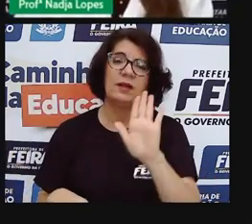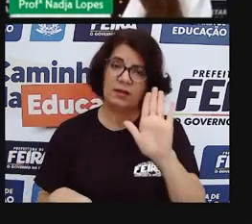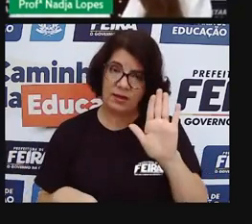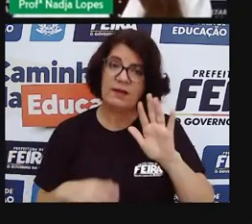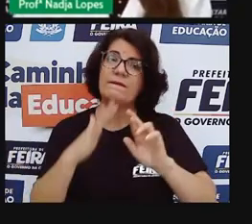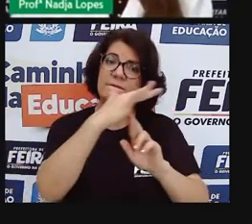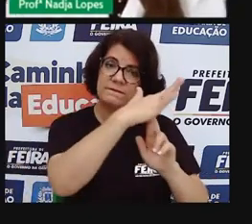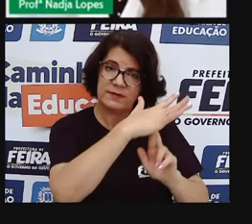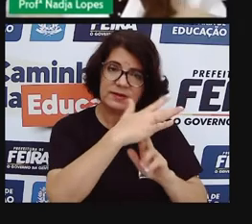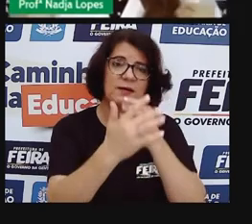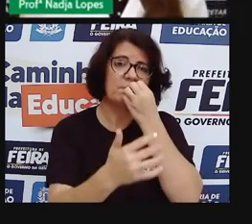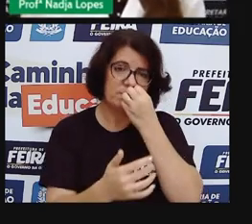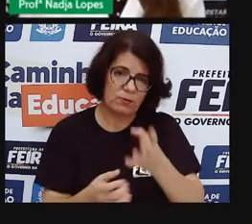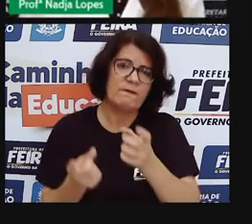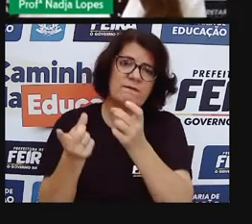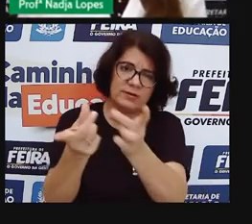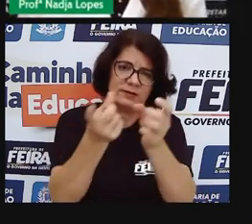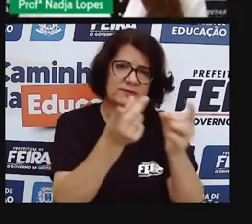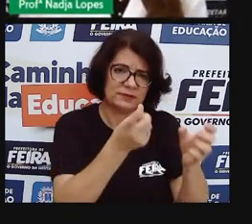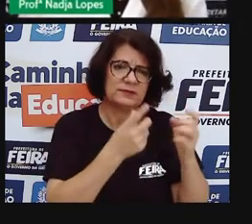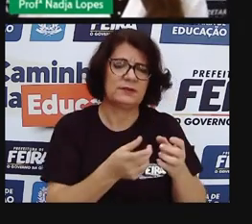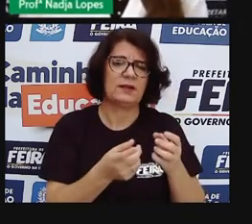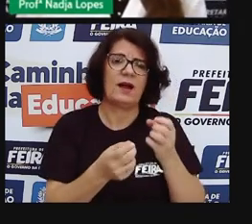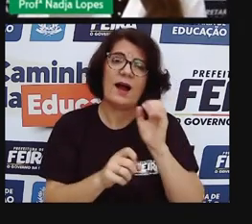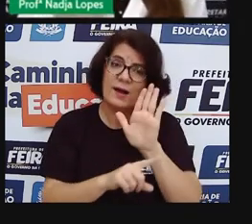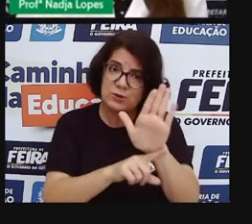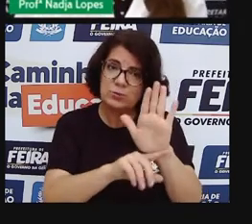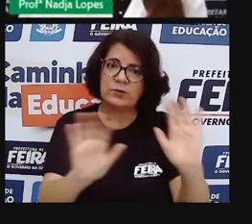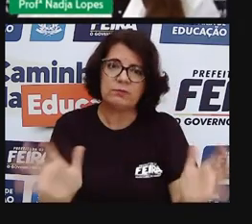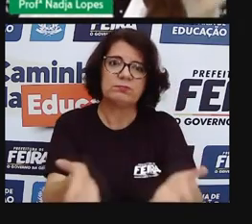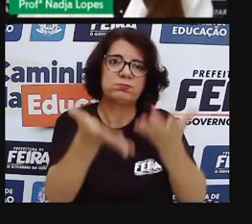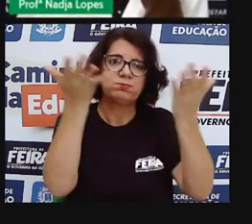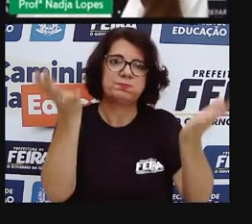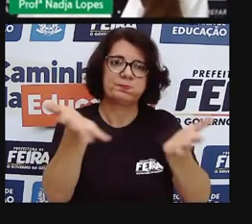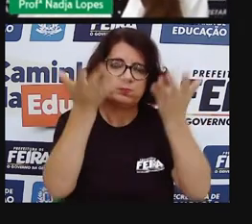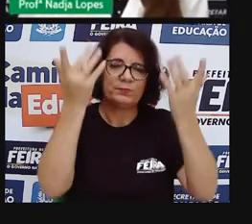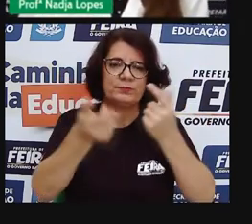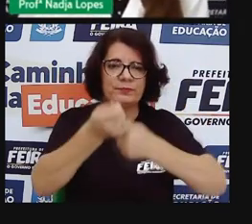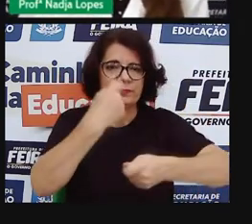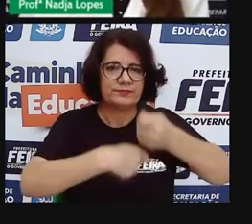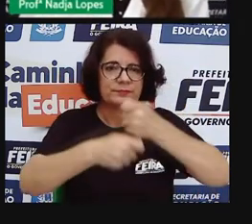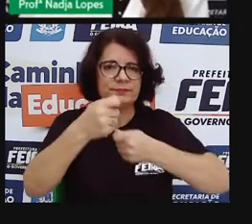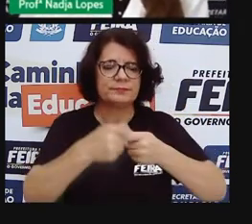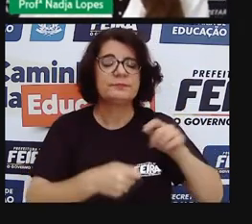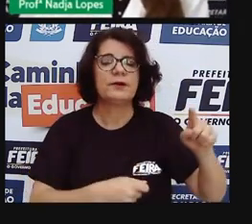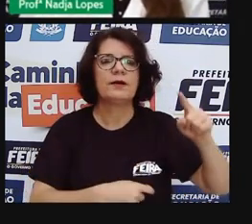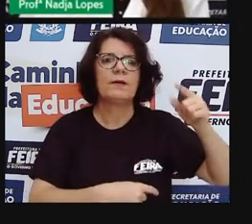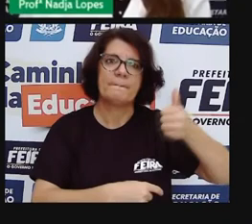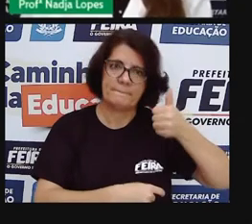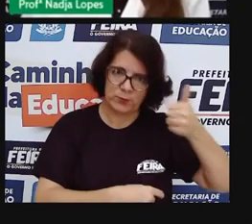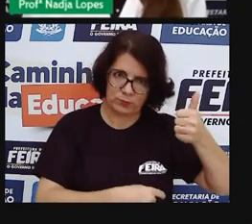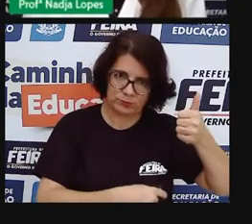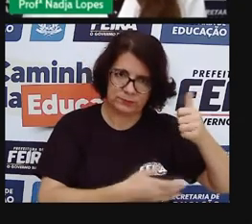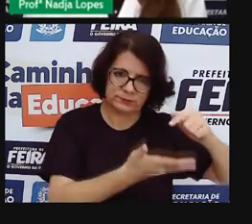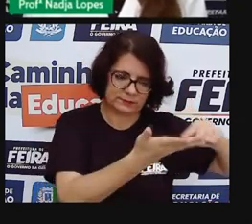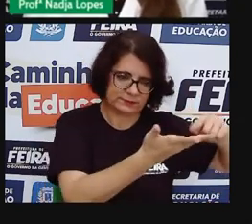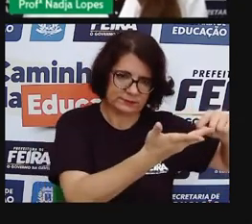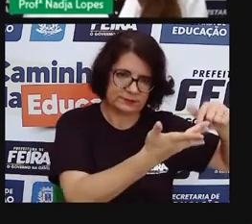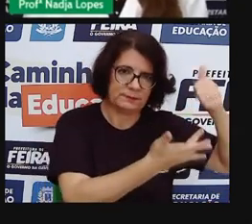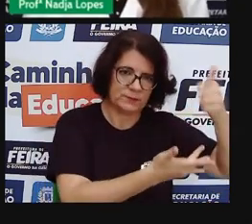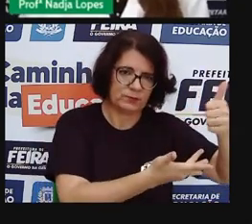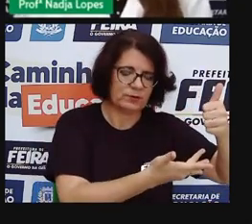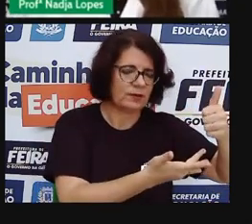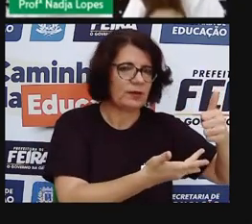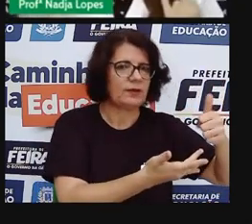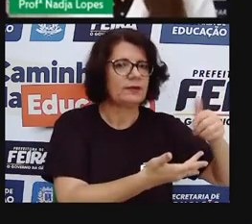né, e aí, como ponto positivo, além disso, eu queria destacar, o custo dos produtos, nem sempre